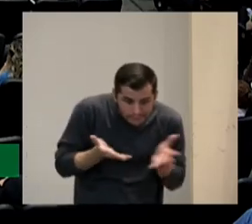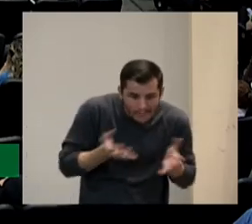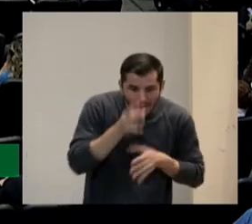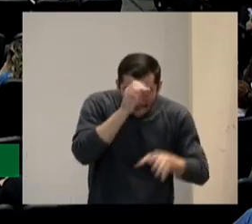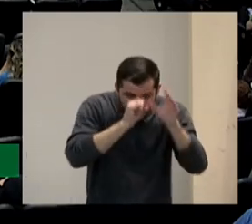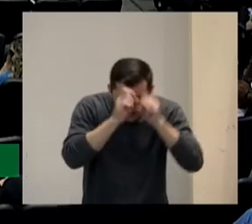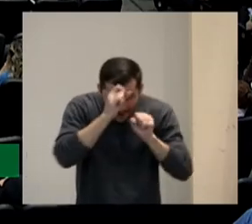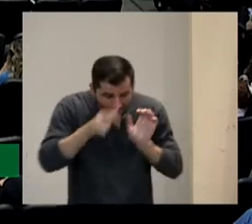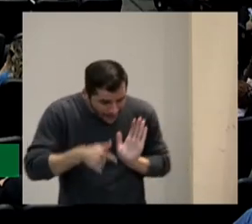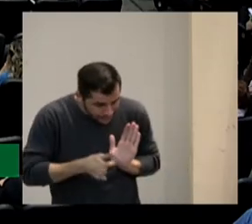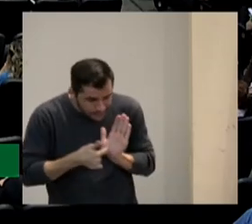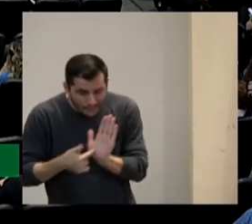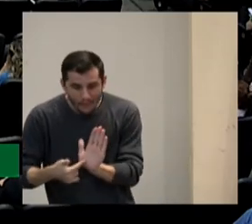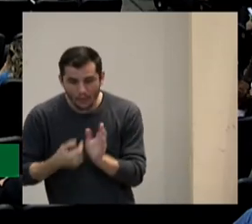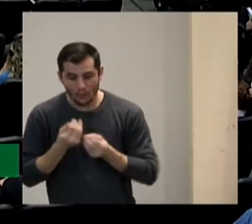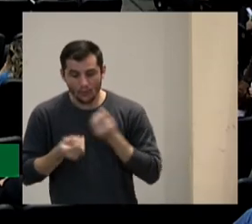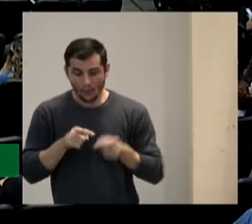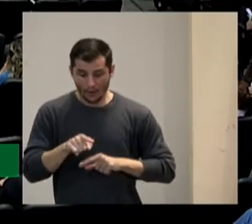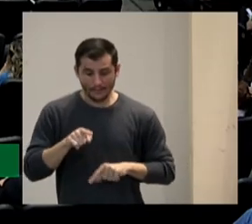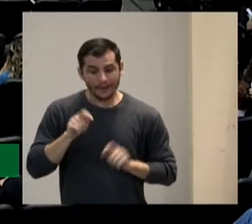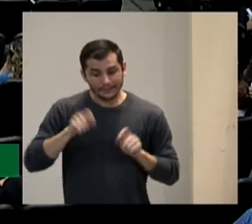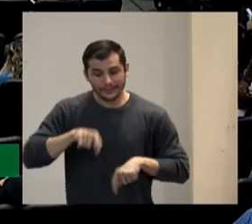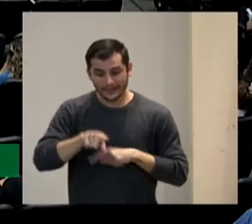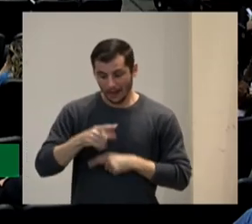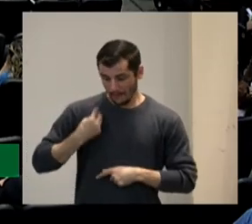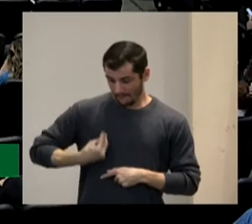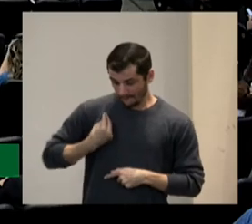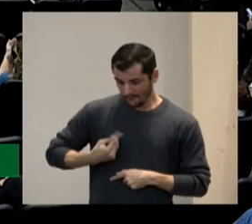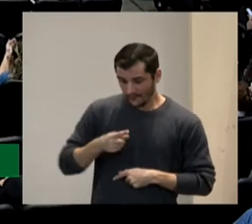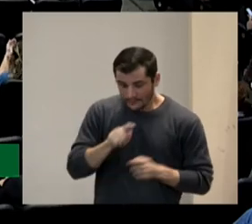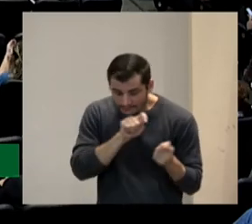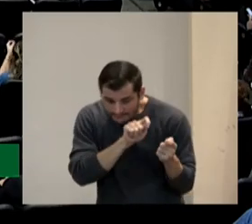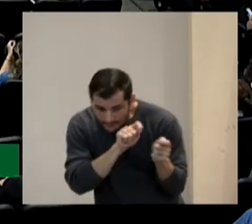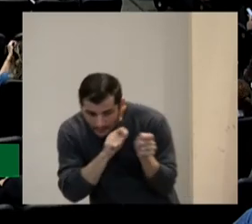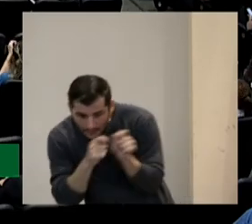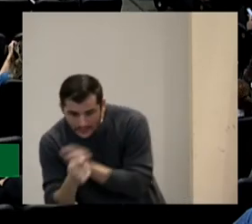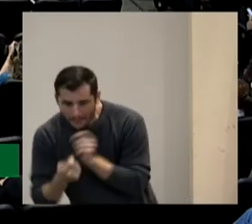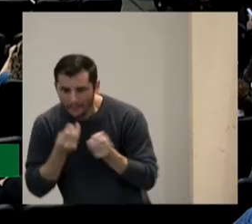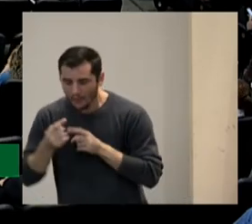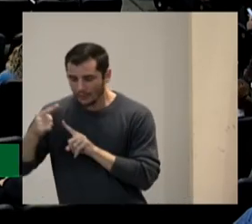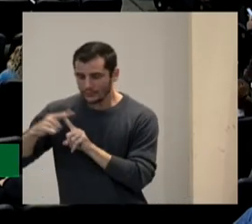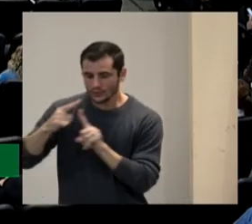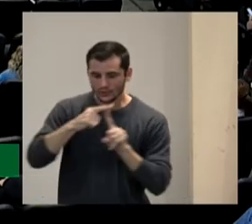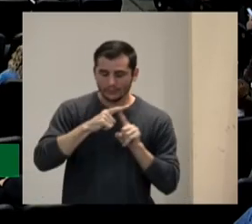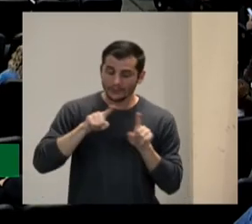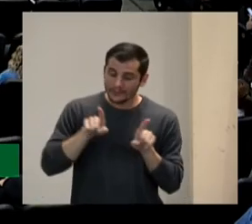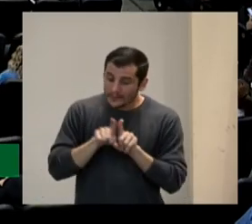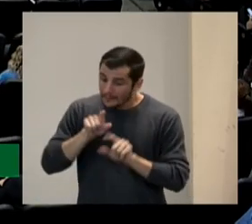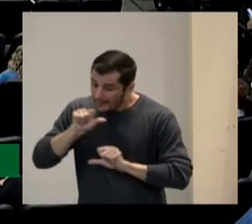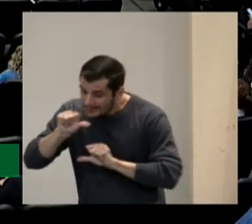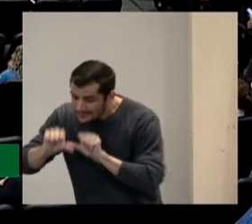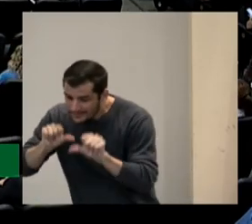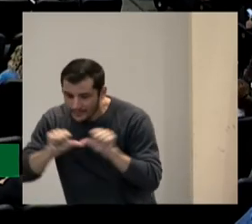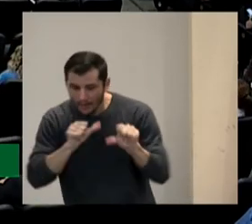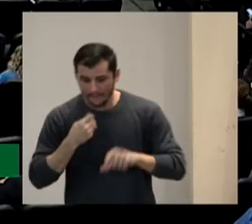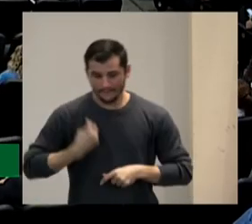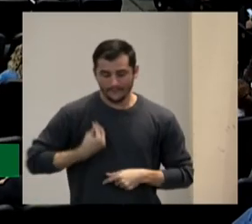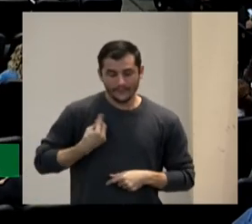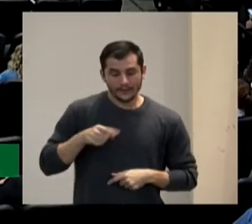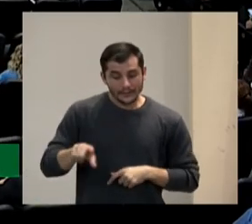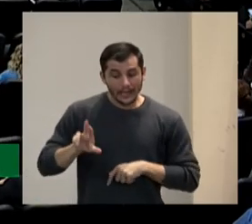procede esse tipo de adequação esse tipo de modificação que nós chamamos de